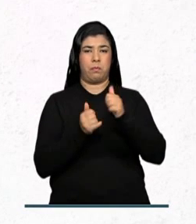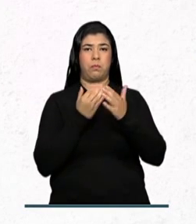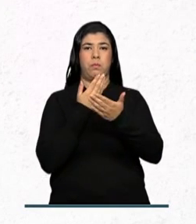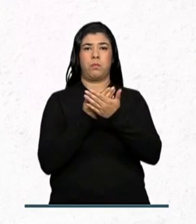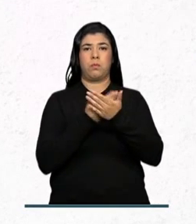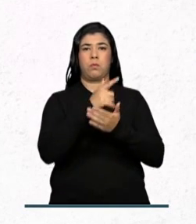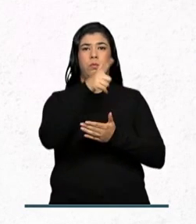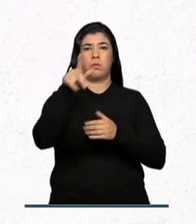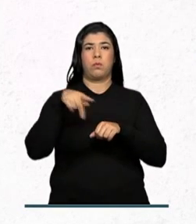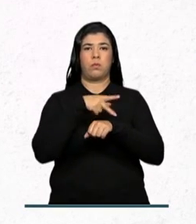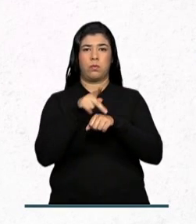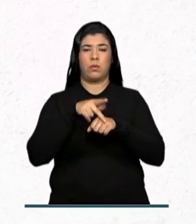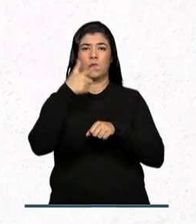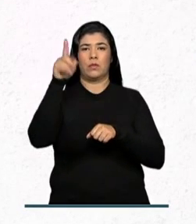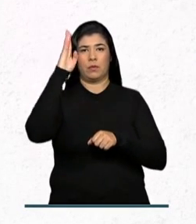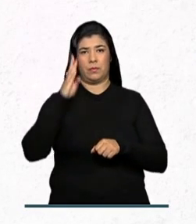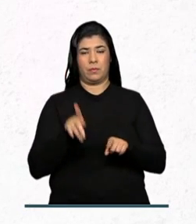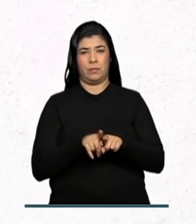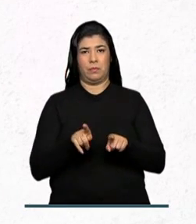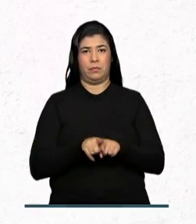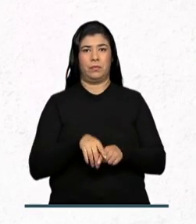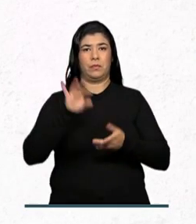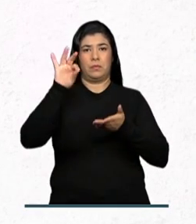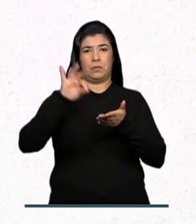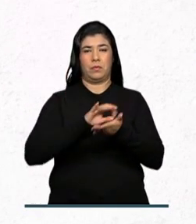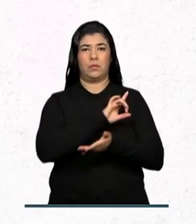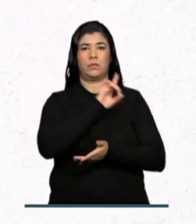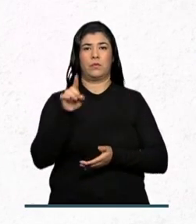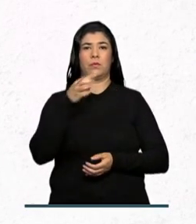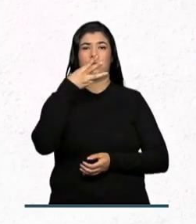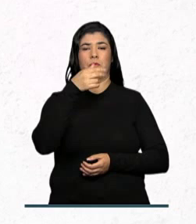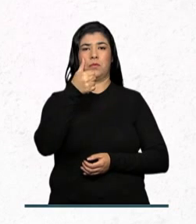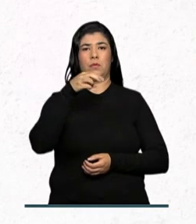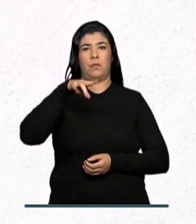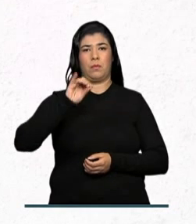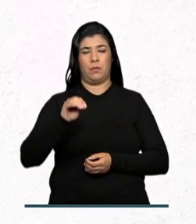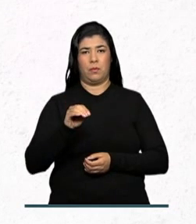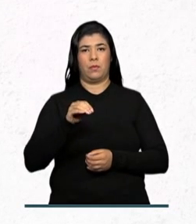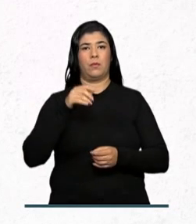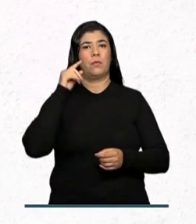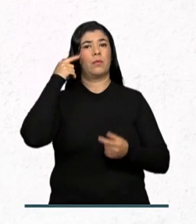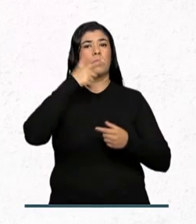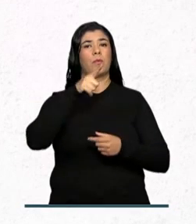estágio no país e no exterior. As inscrições vão até dia 31 de março.